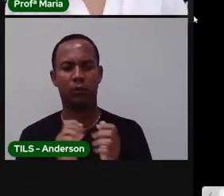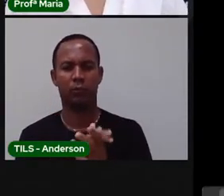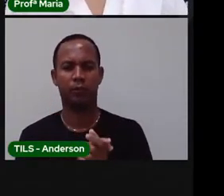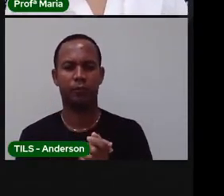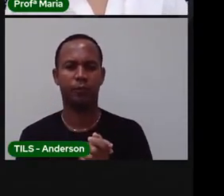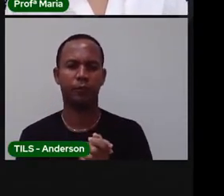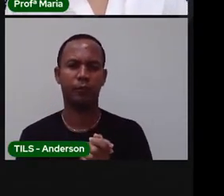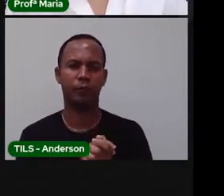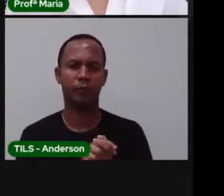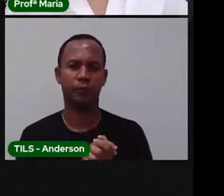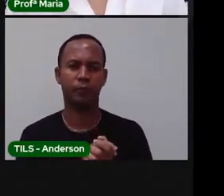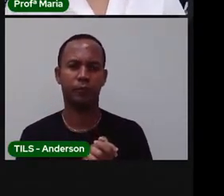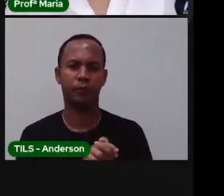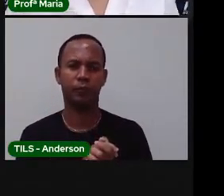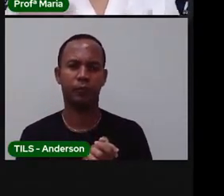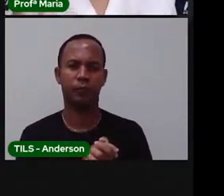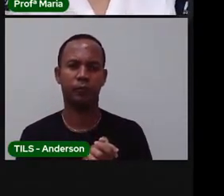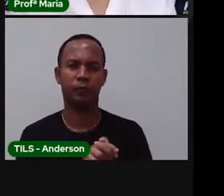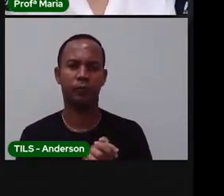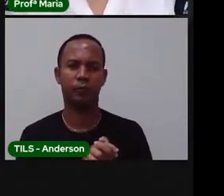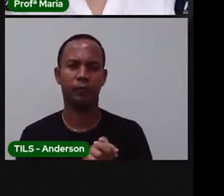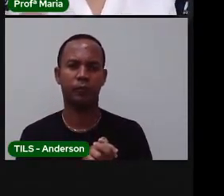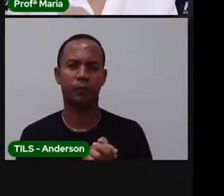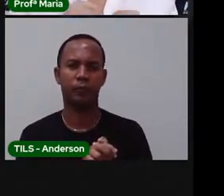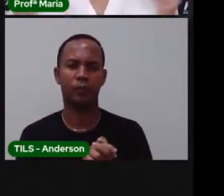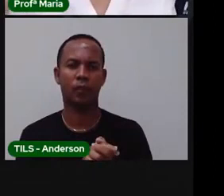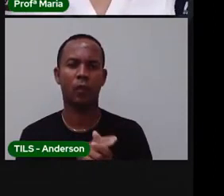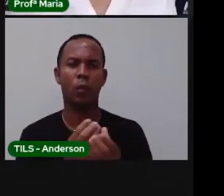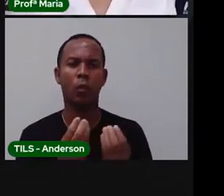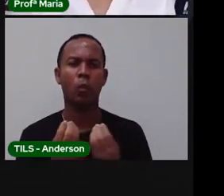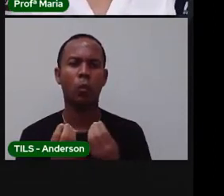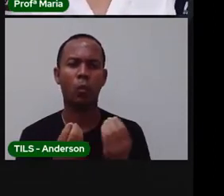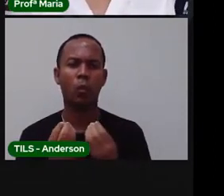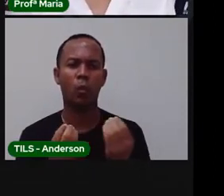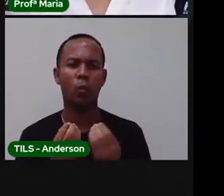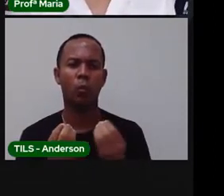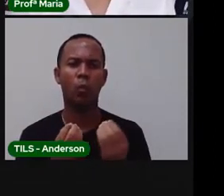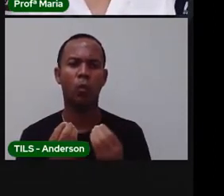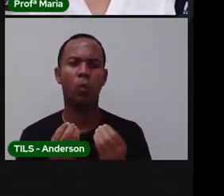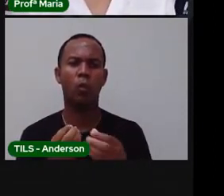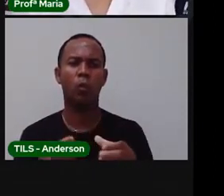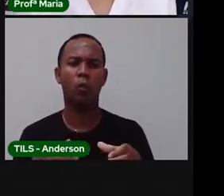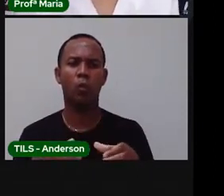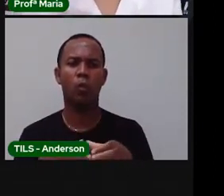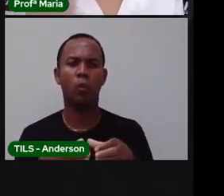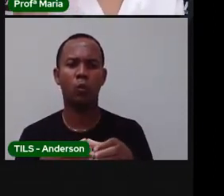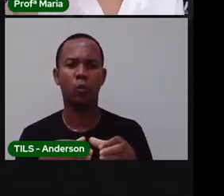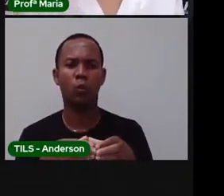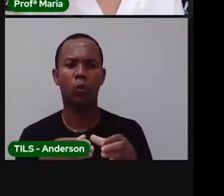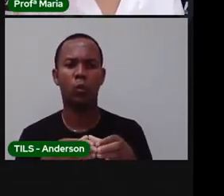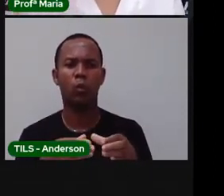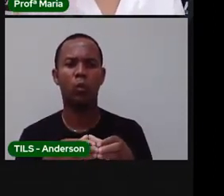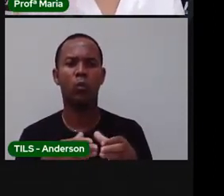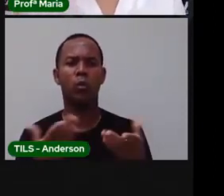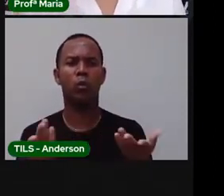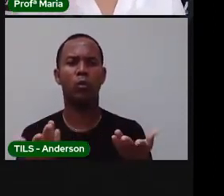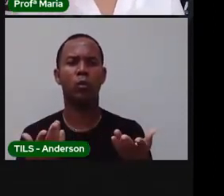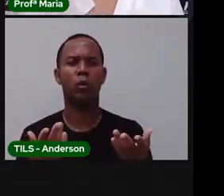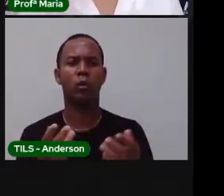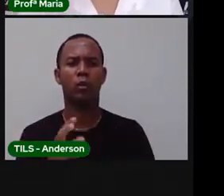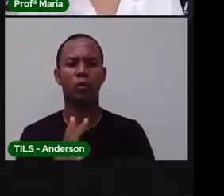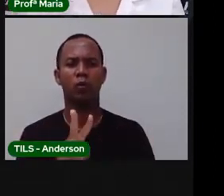Bom, ele fala sobre como a sílaba é formada, não isso? E aí ele fala sobre as vogais.